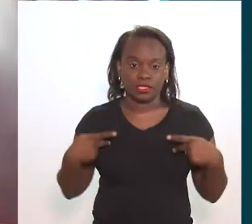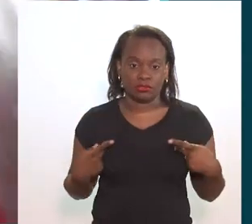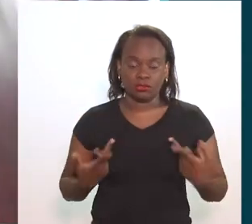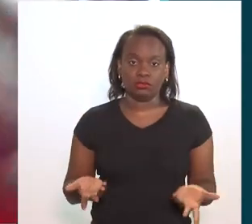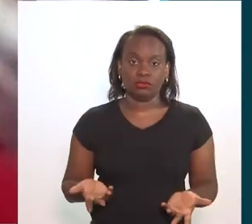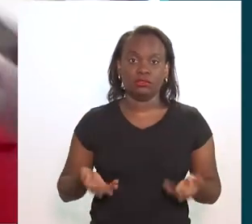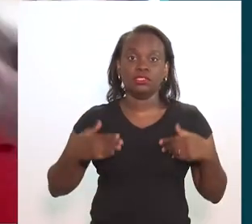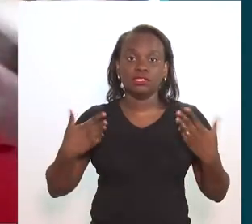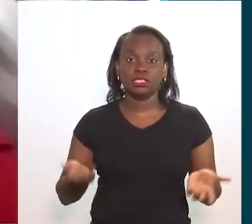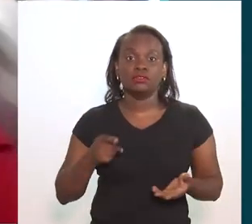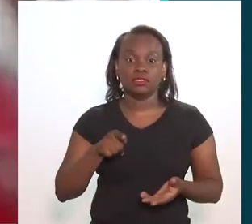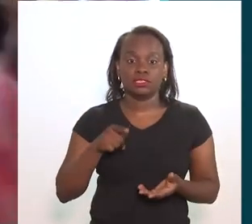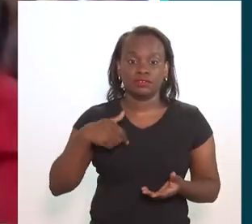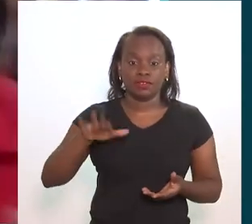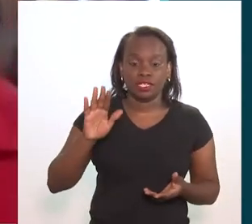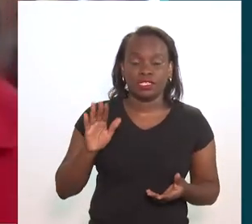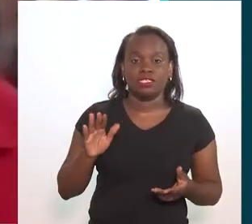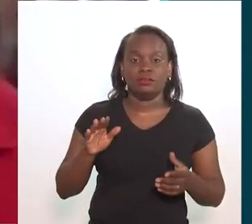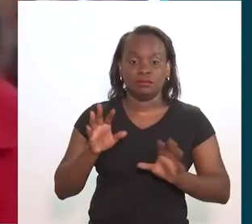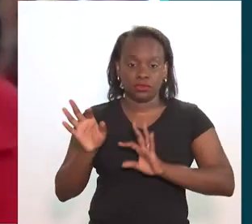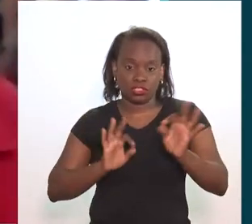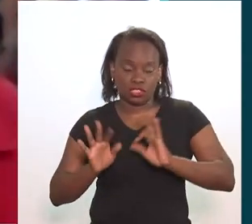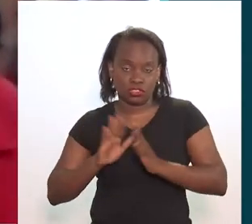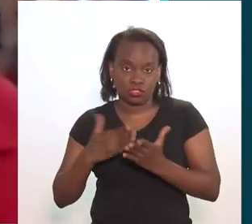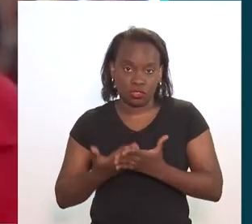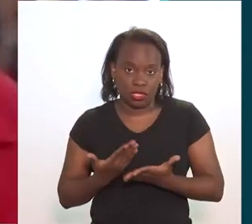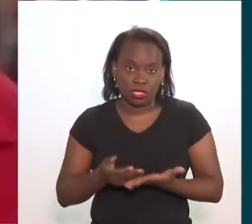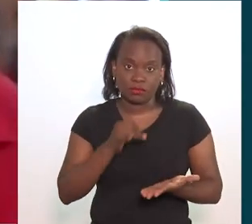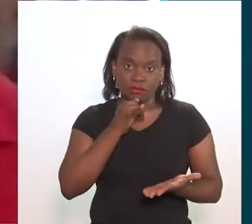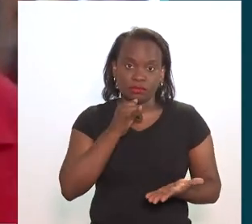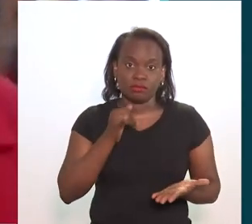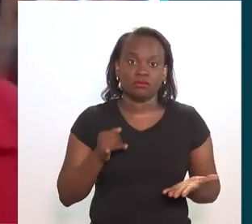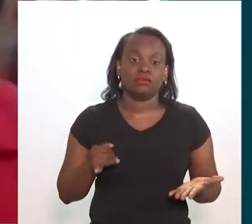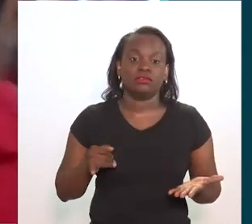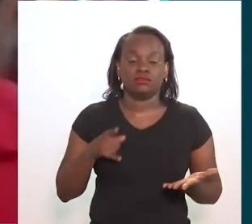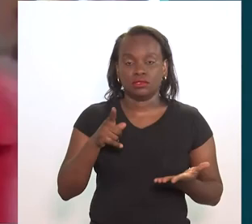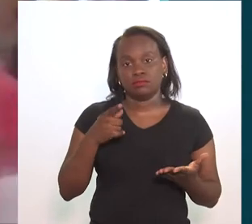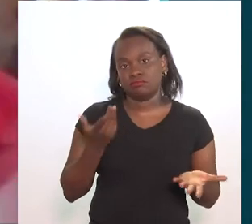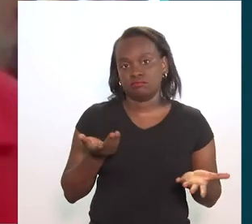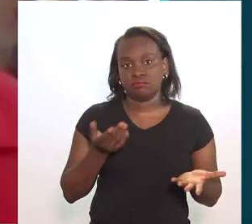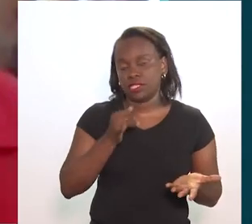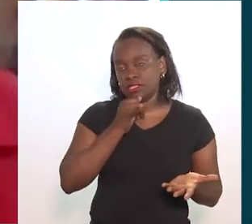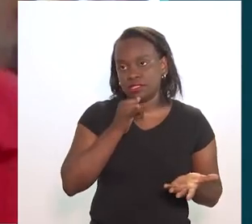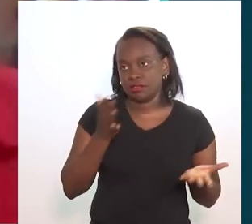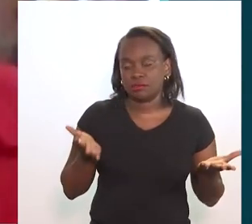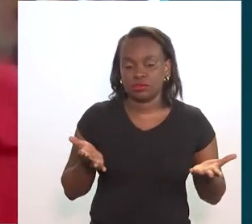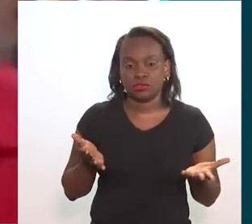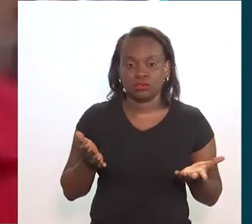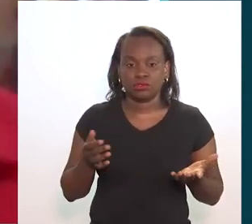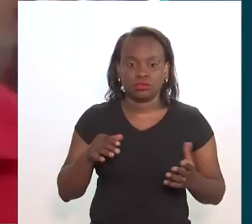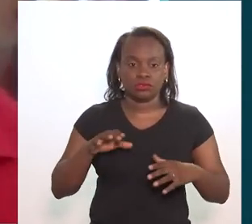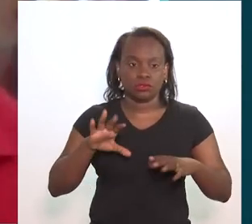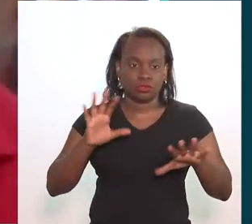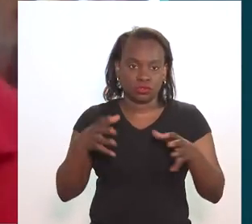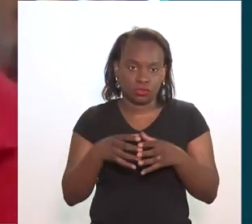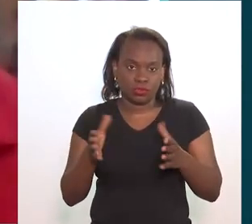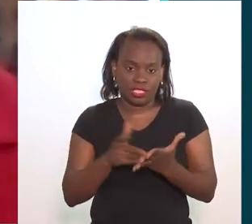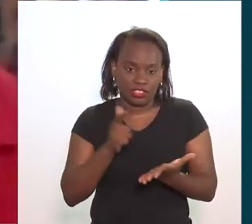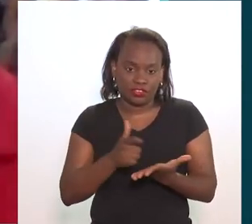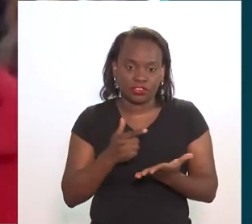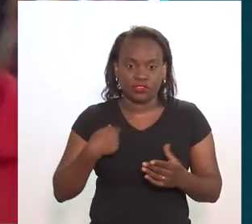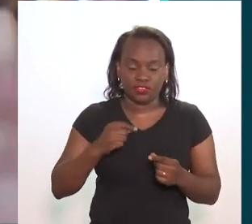forma de desenvolvimento humano, né? Então, quando você vai levar um projeto para uma escola, por exemplo,